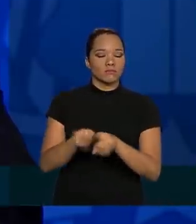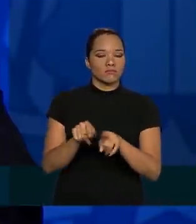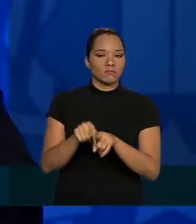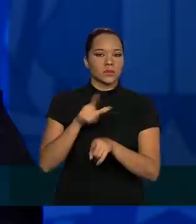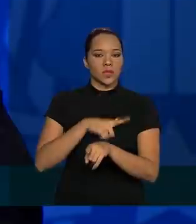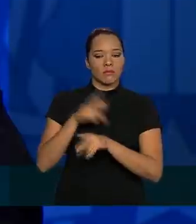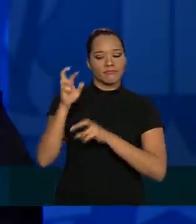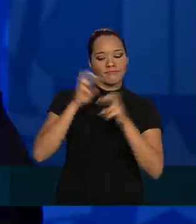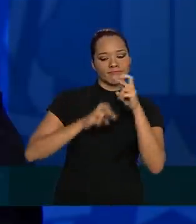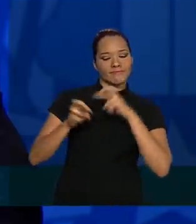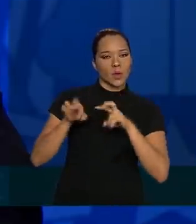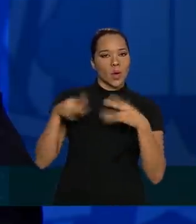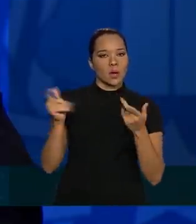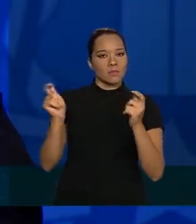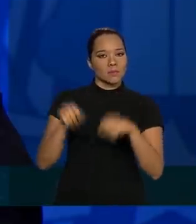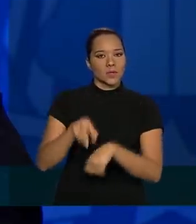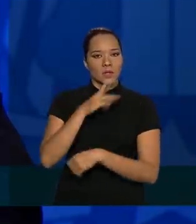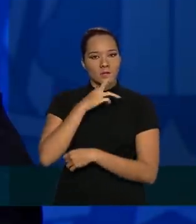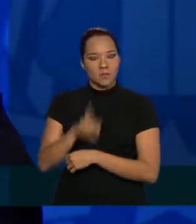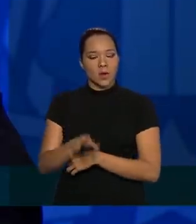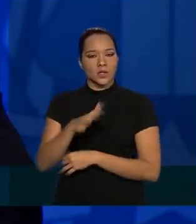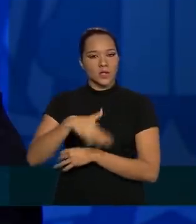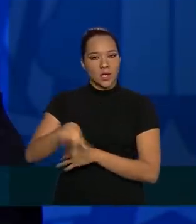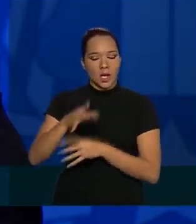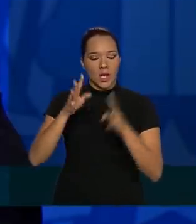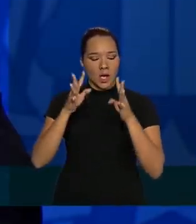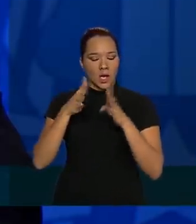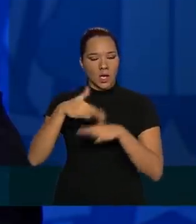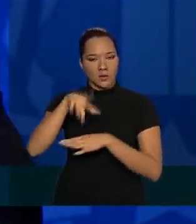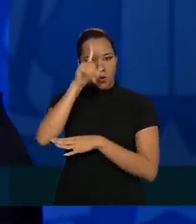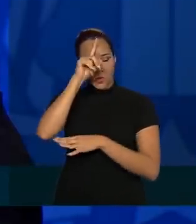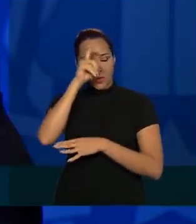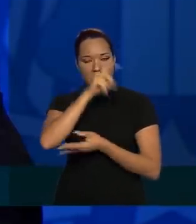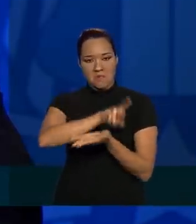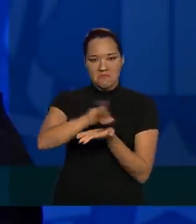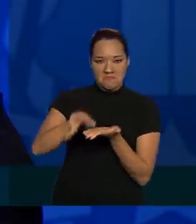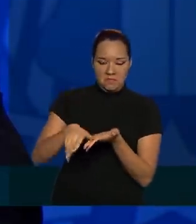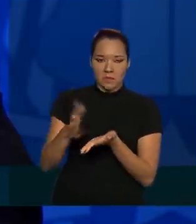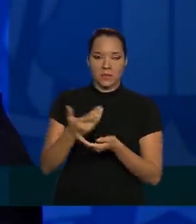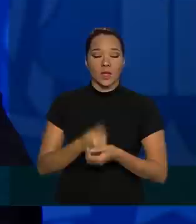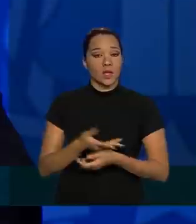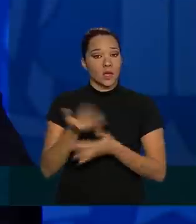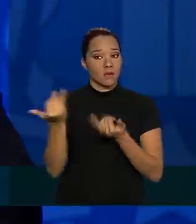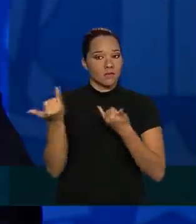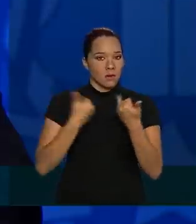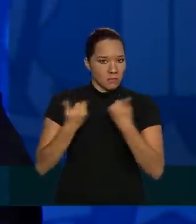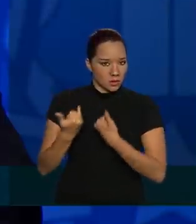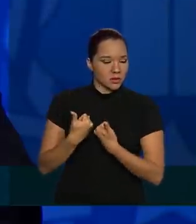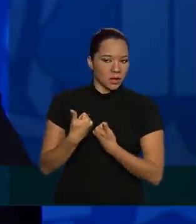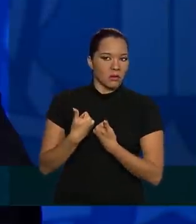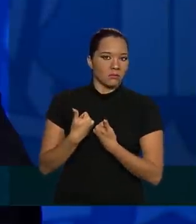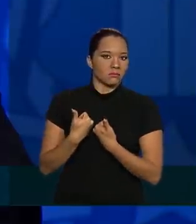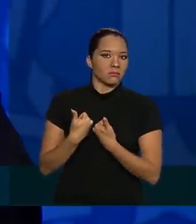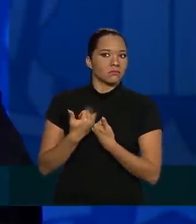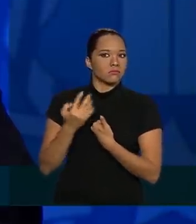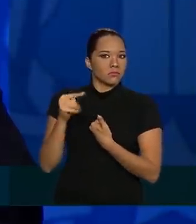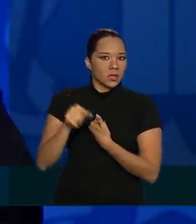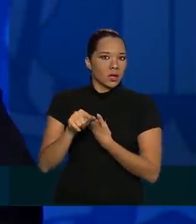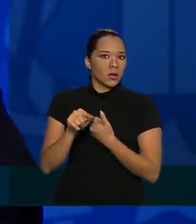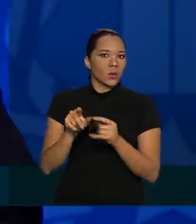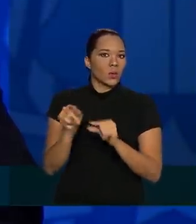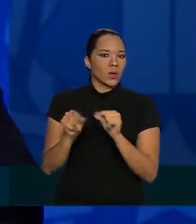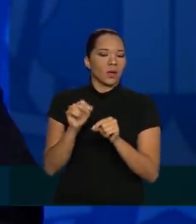verificando a capacidade de resposta da rede de atenção à saúde e a informação que eu tive compulsando a mídia